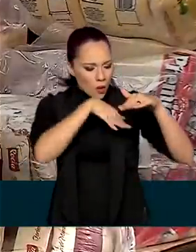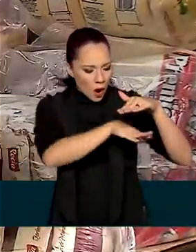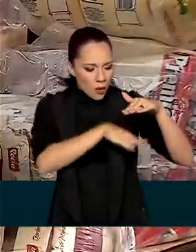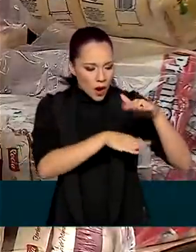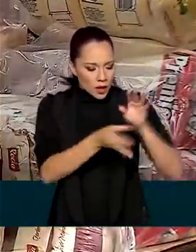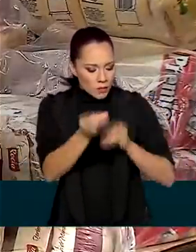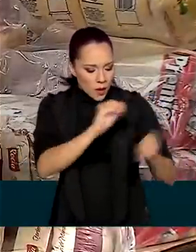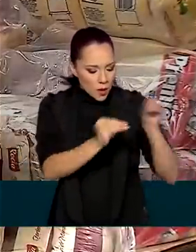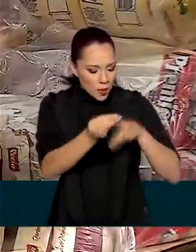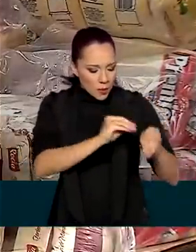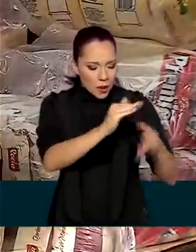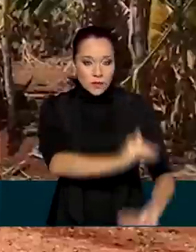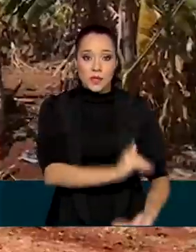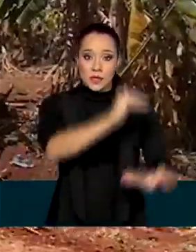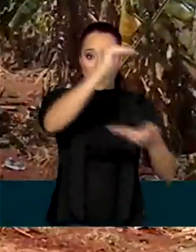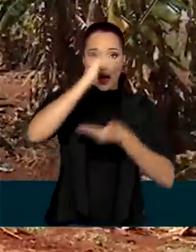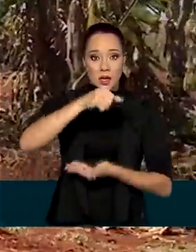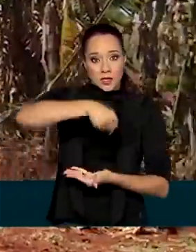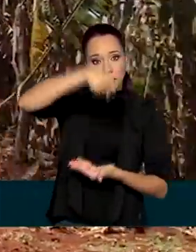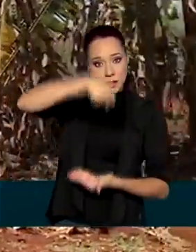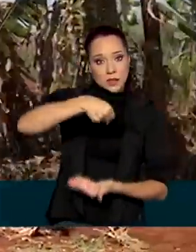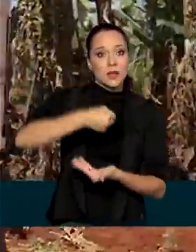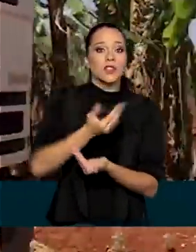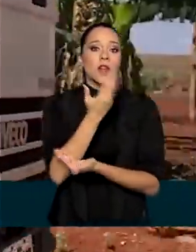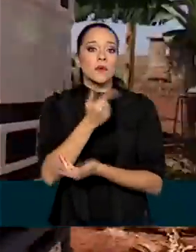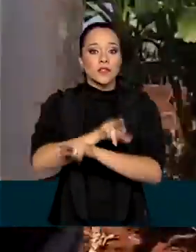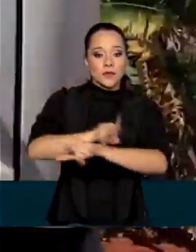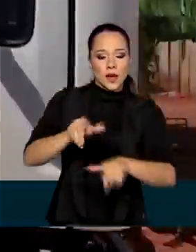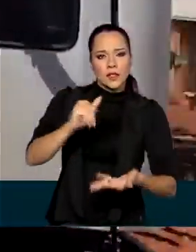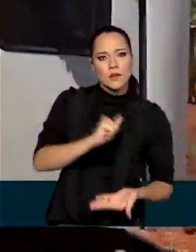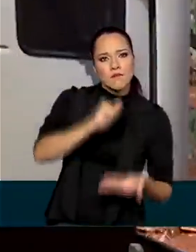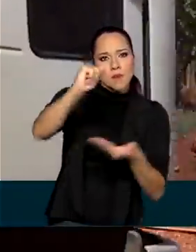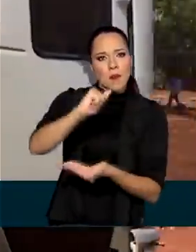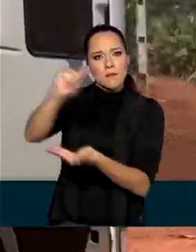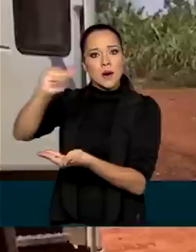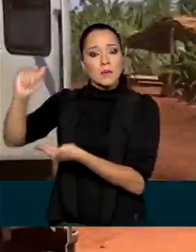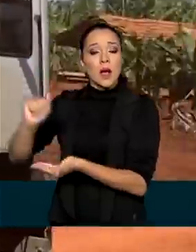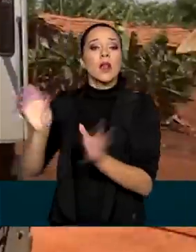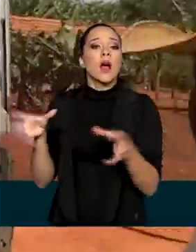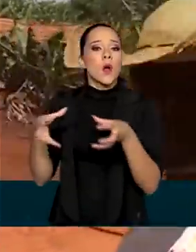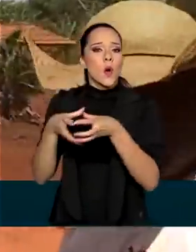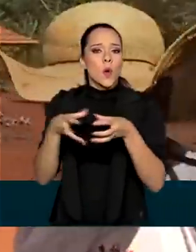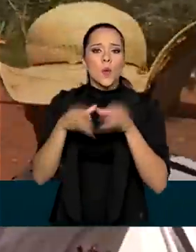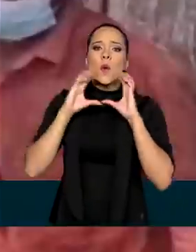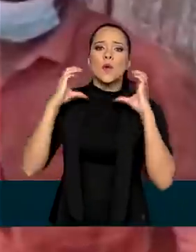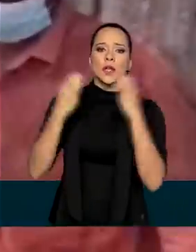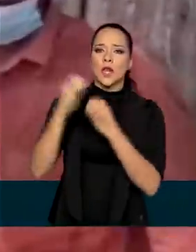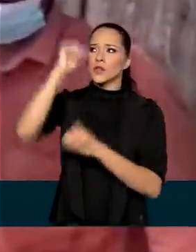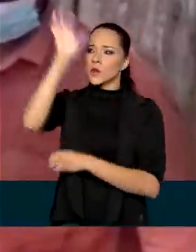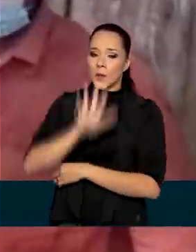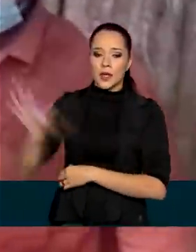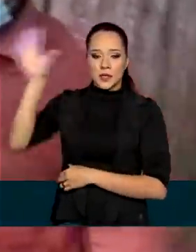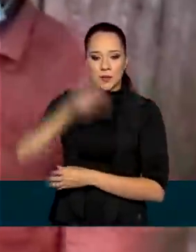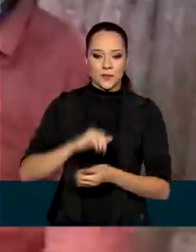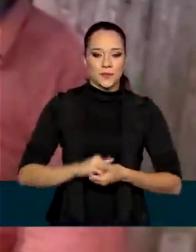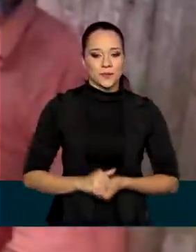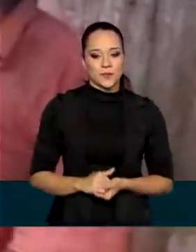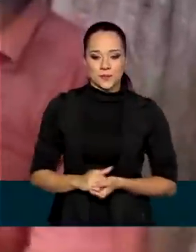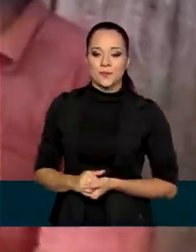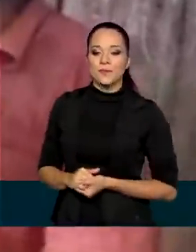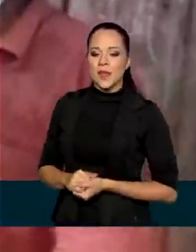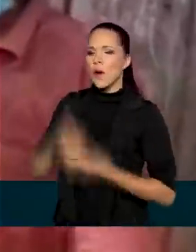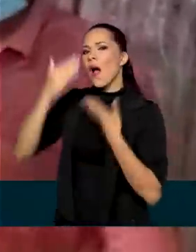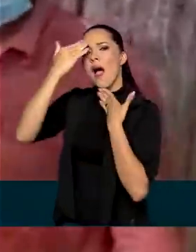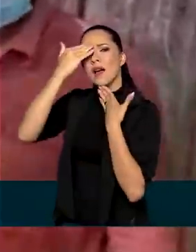monta cestas básicas e leva até essas comunidades em todo o país. Eu agradeço muito para